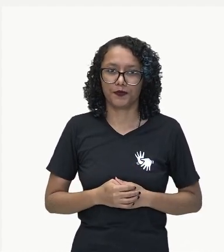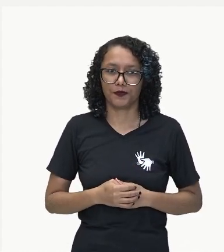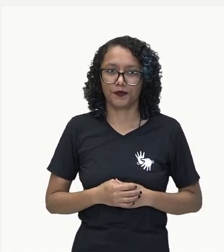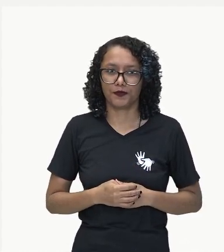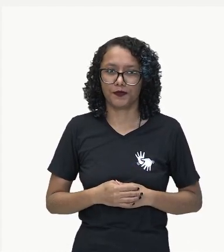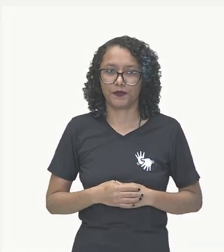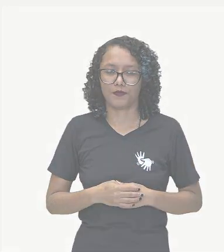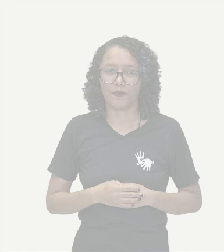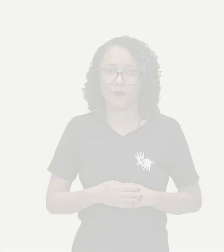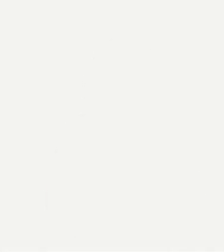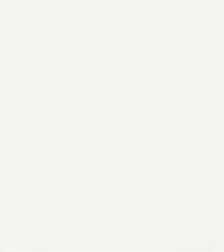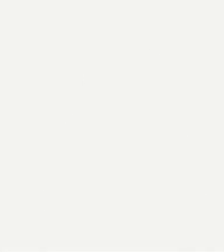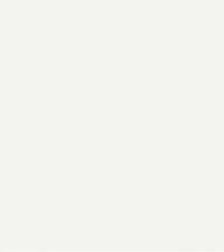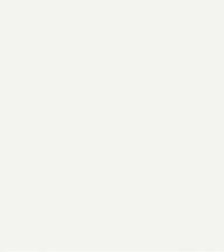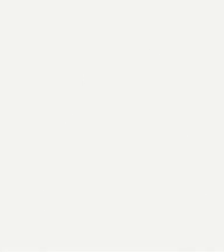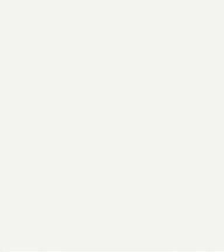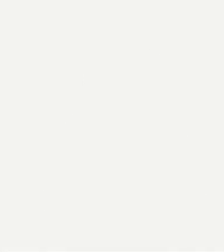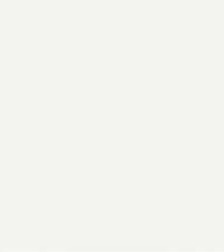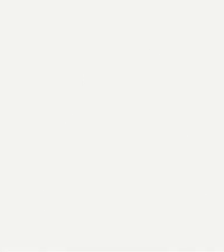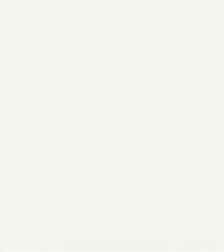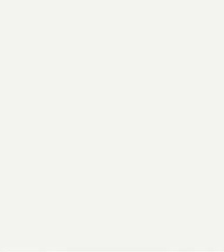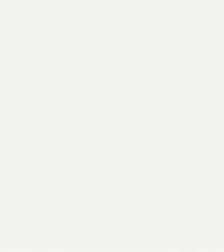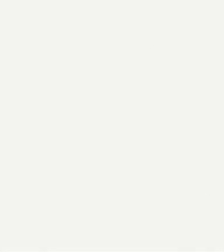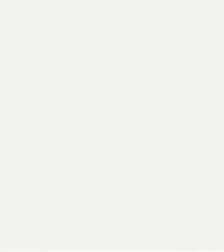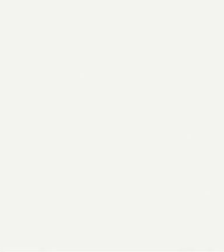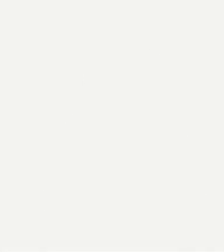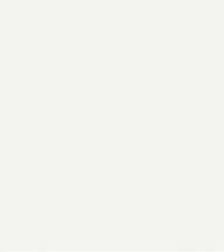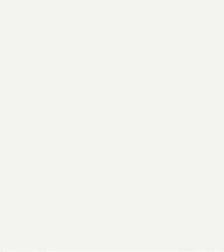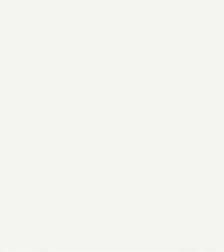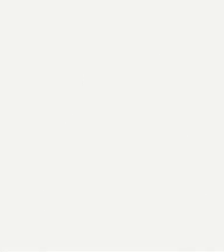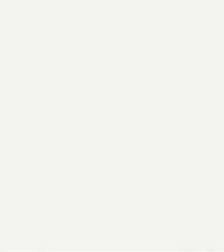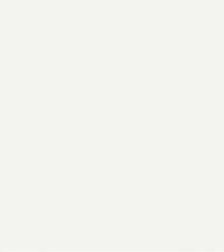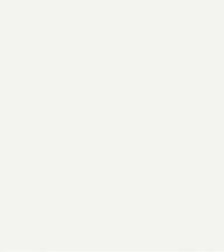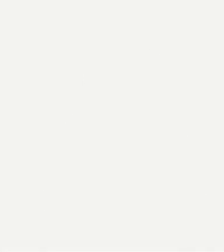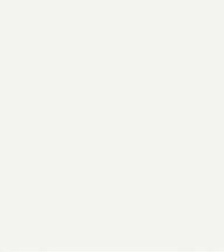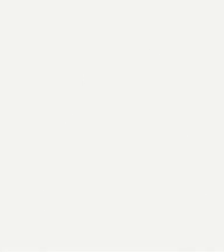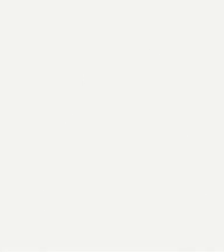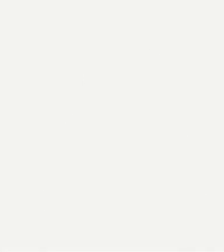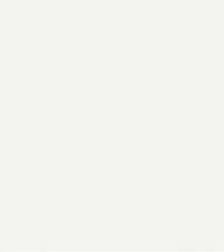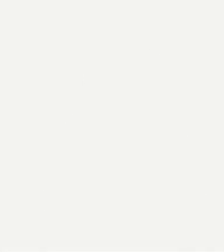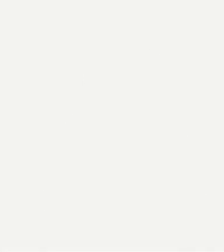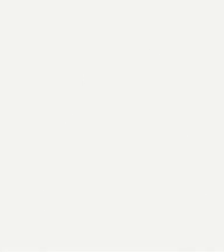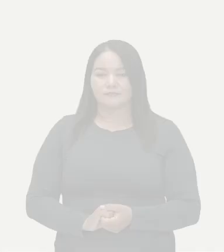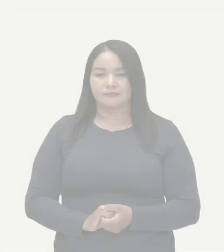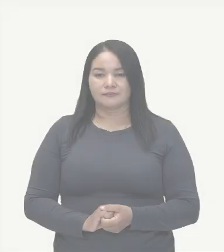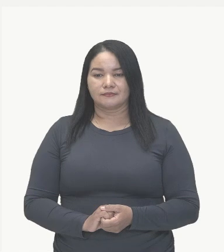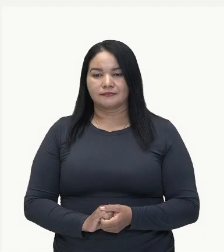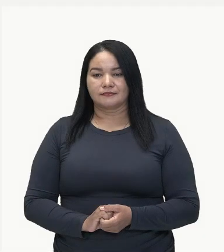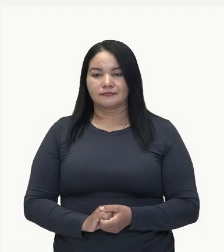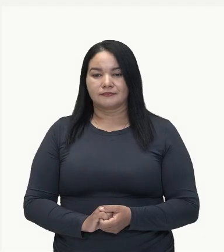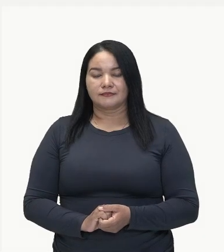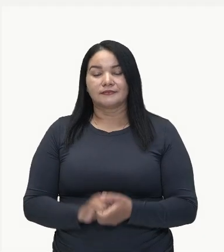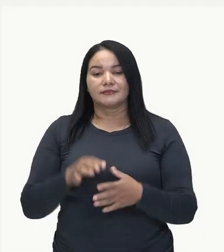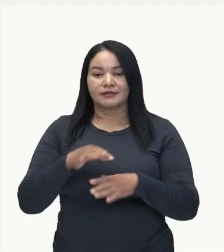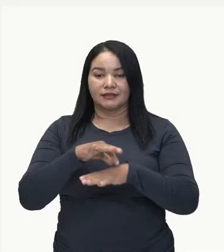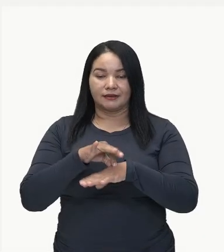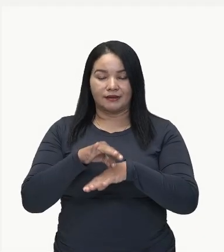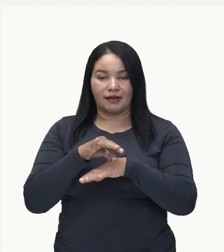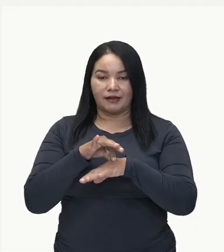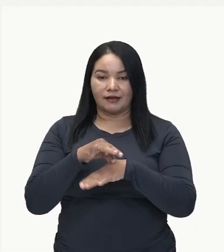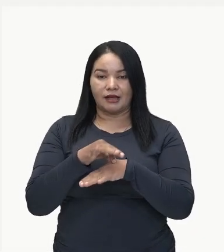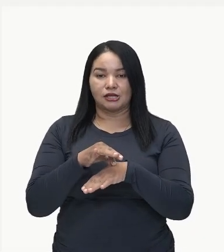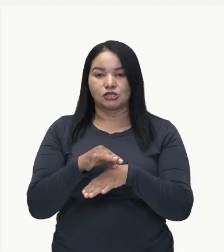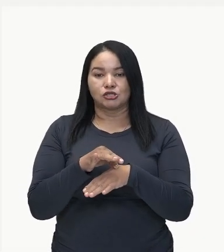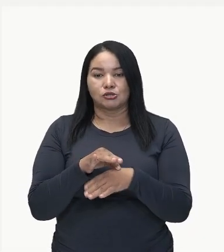boi, o aguil, é o coube bife. É uma das carnes mais caras que a gente encontra no mercado.